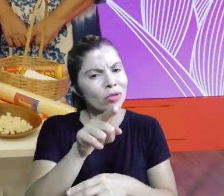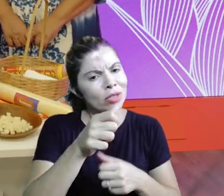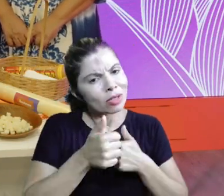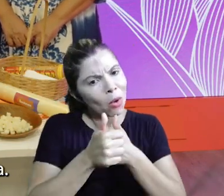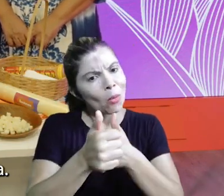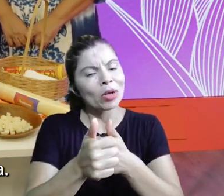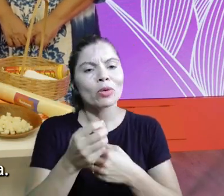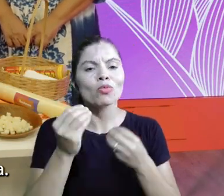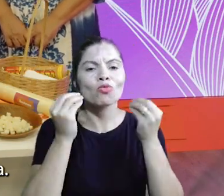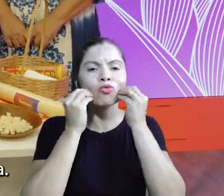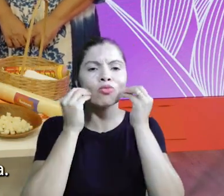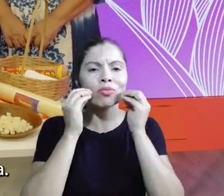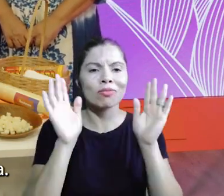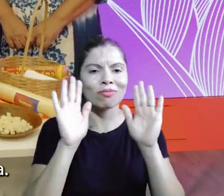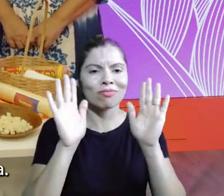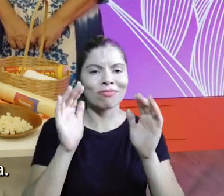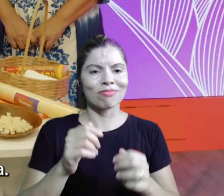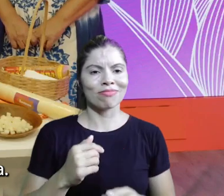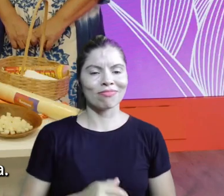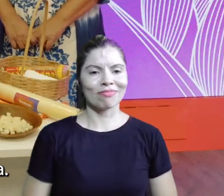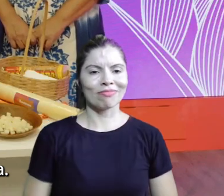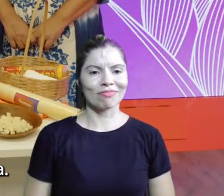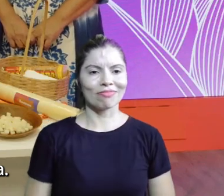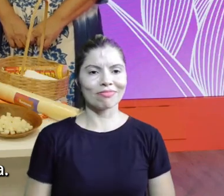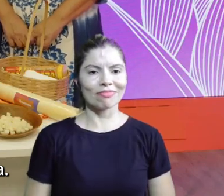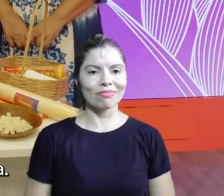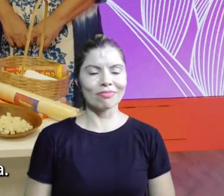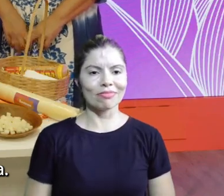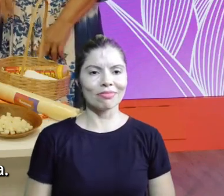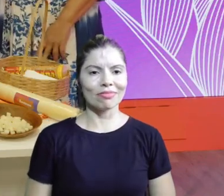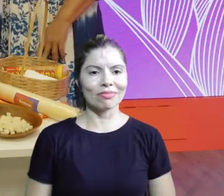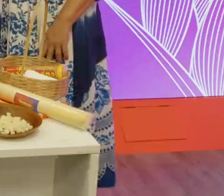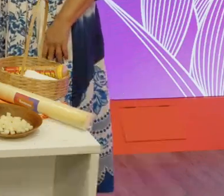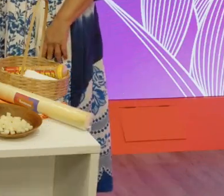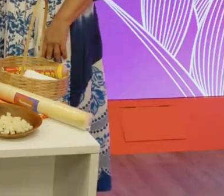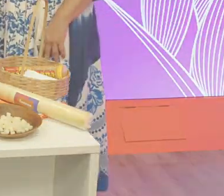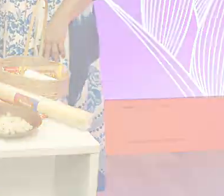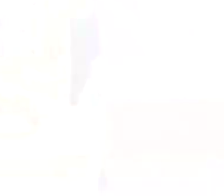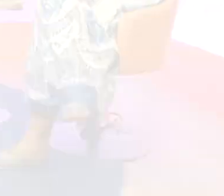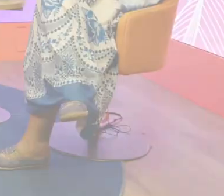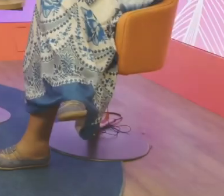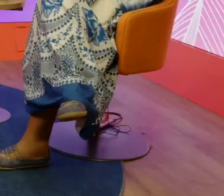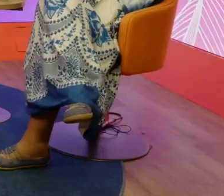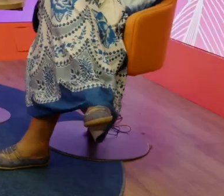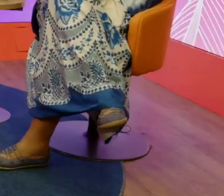continue nos acompanhando e um beijo até o próximo programa Tchau